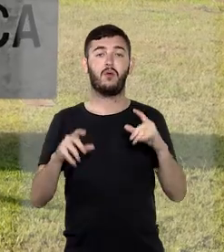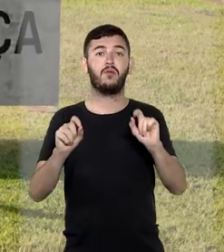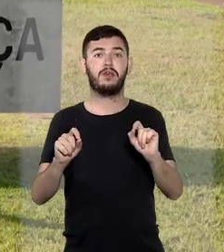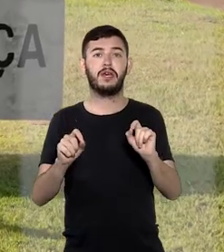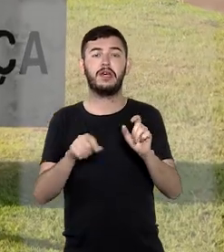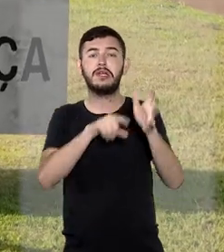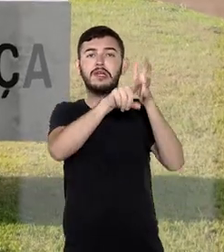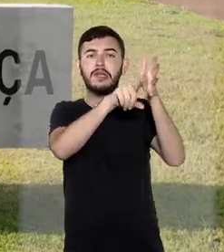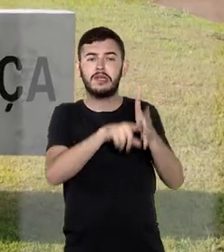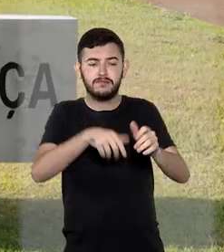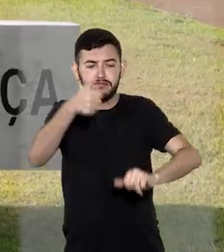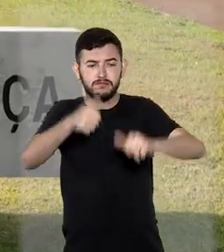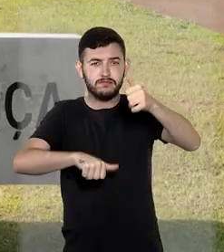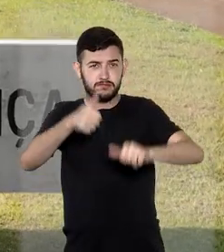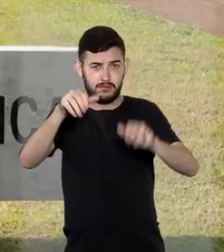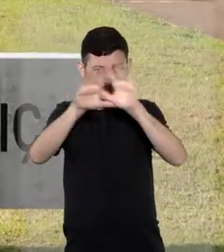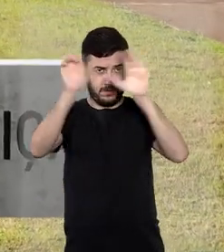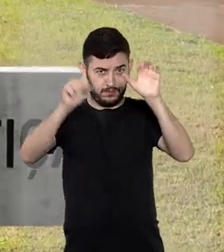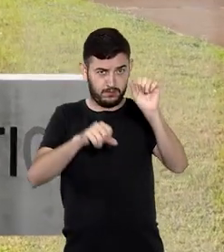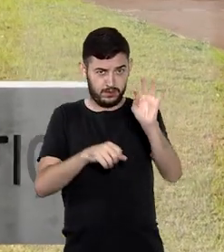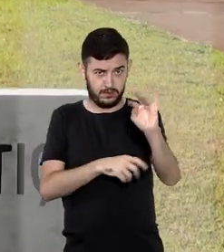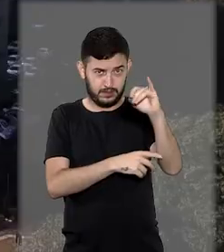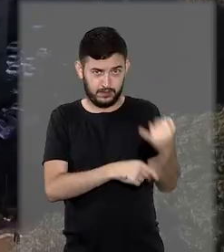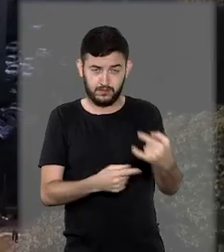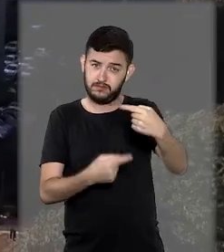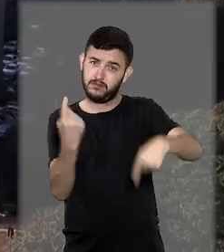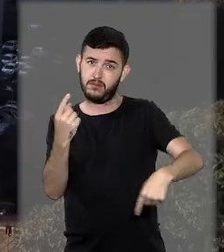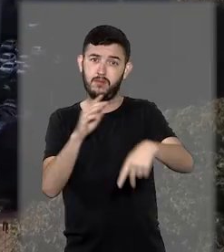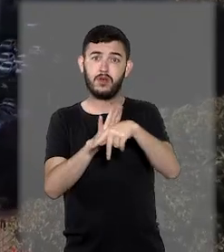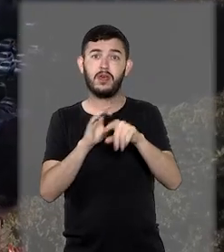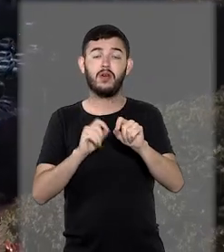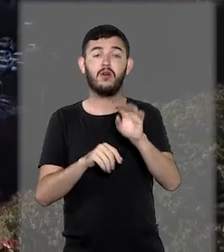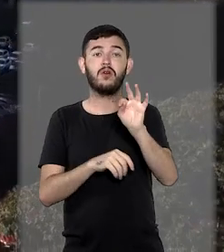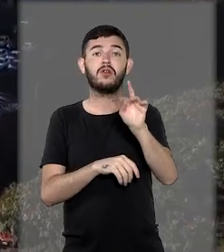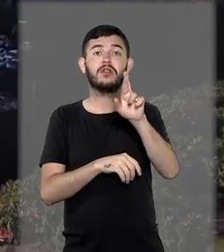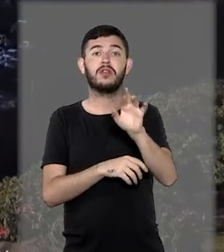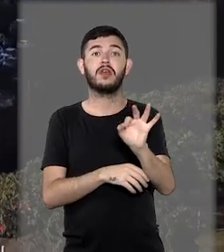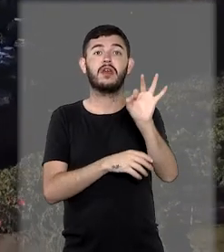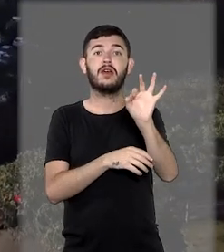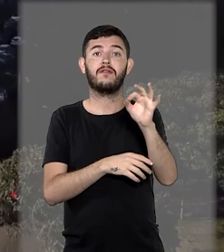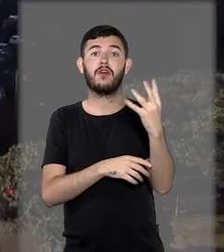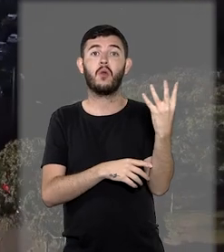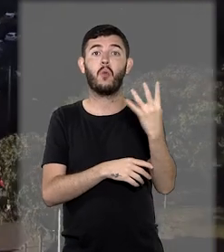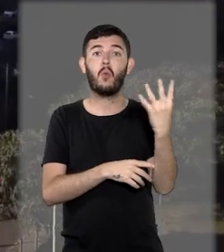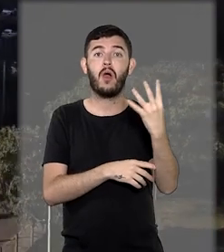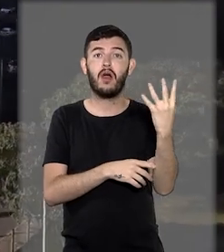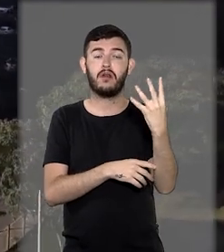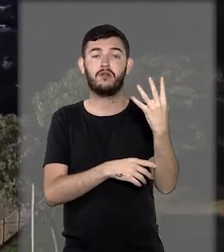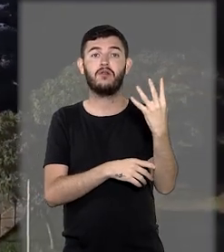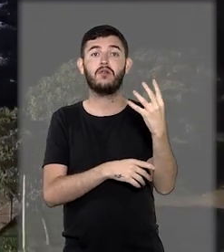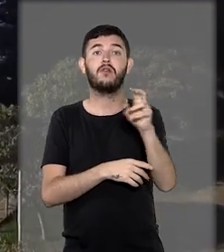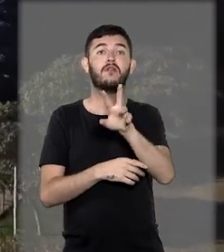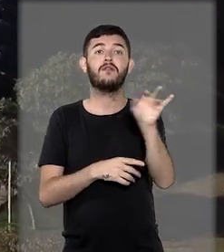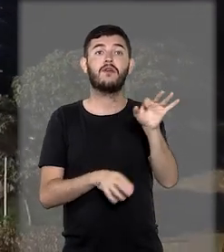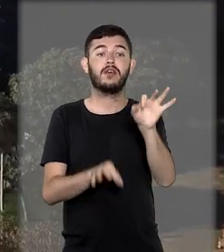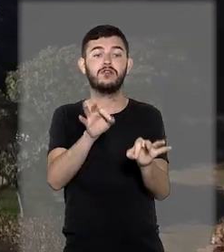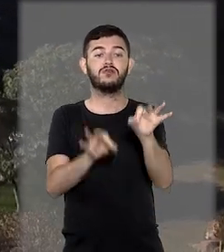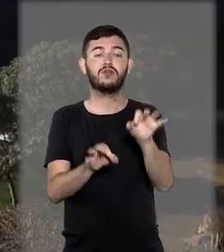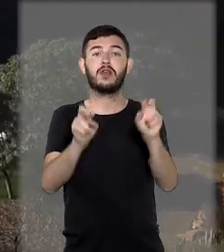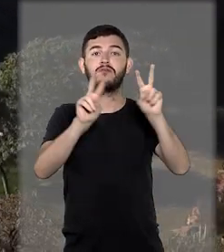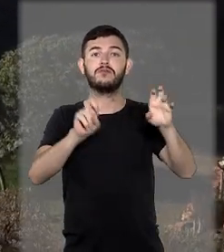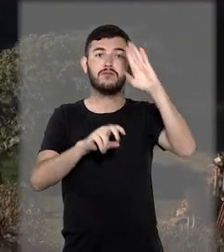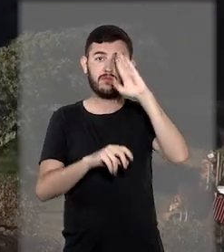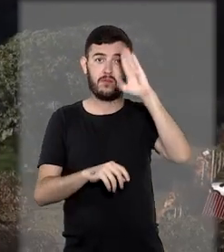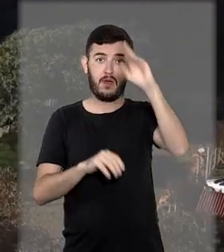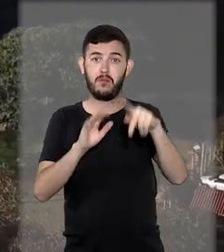que a pretensão não pode ser examinada no STJ, pois o Tribunal Regional Federal da Quarta Região ainda vai julgar o